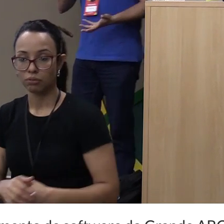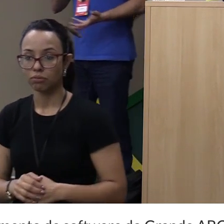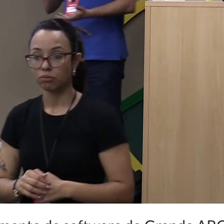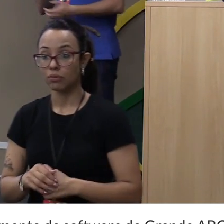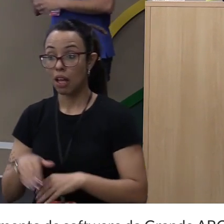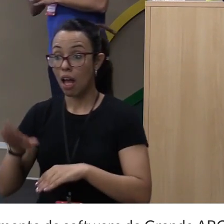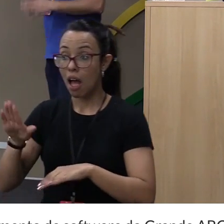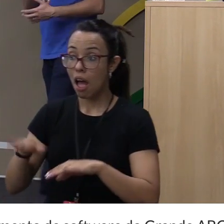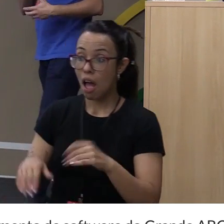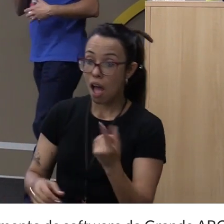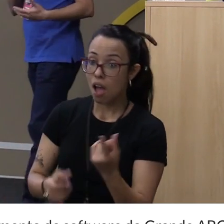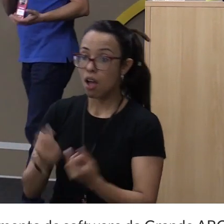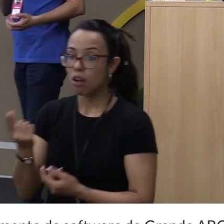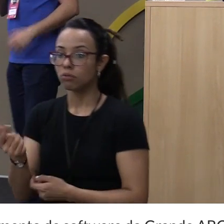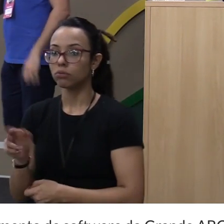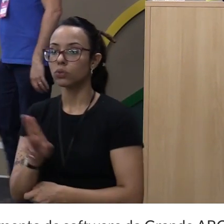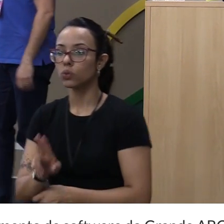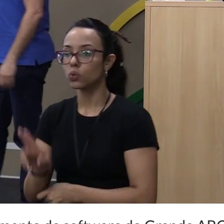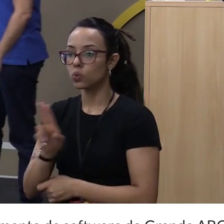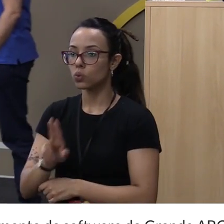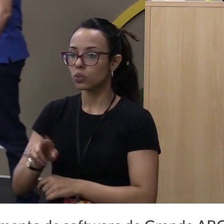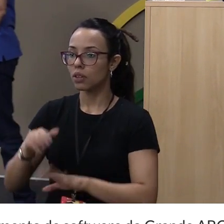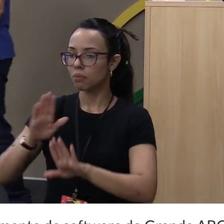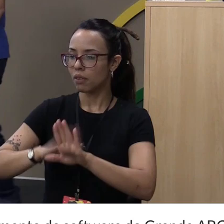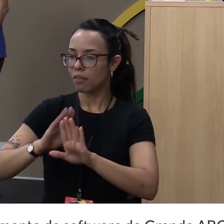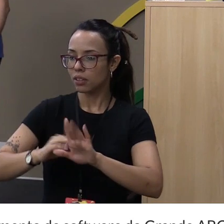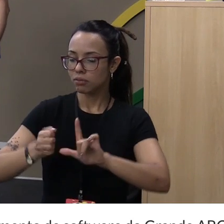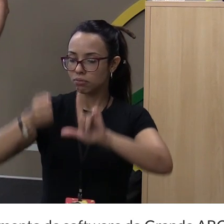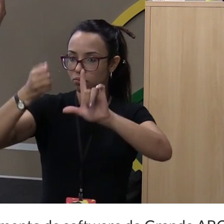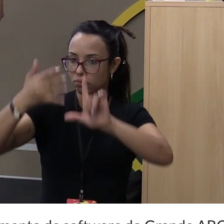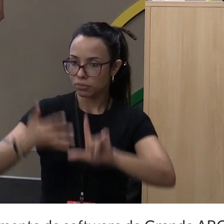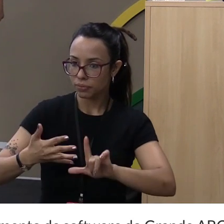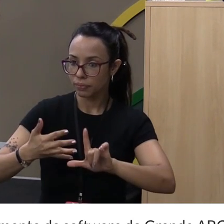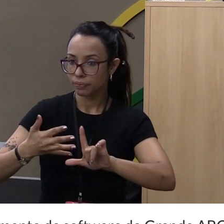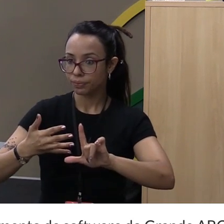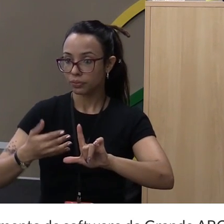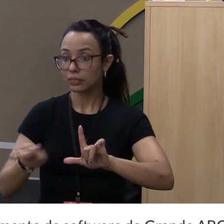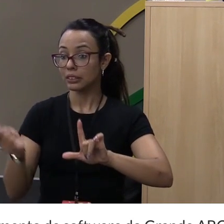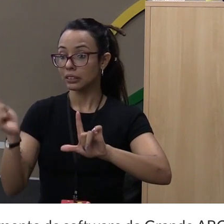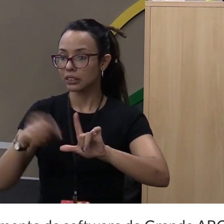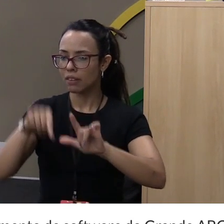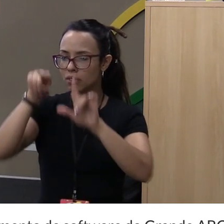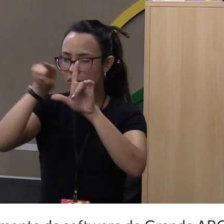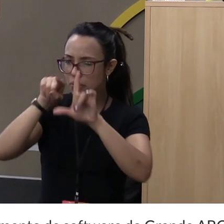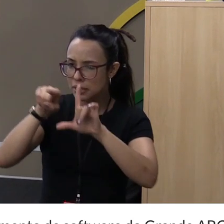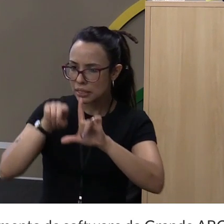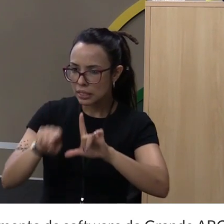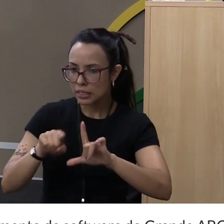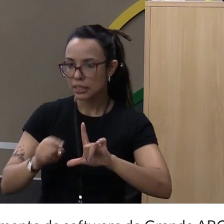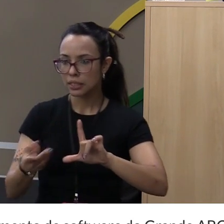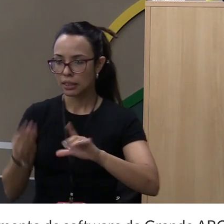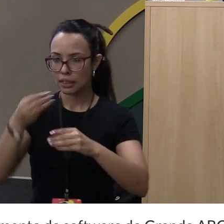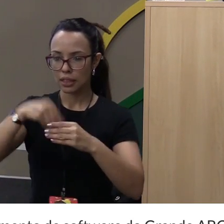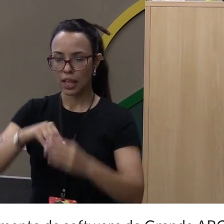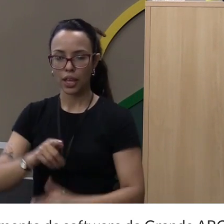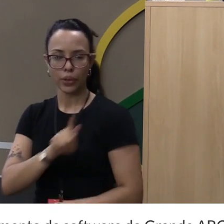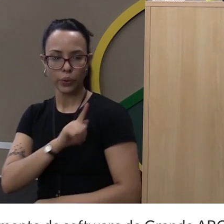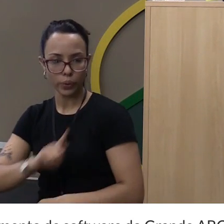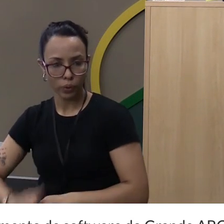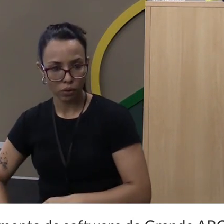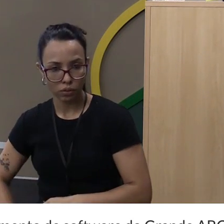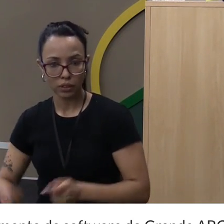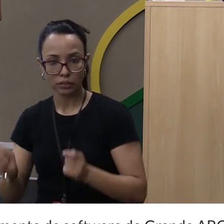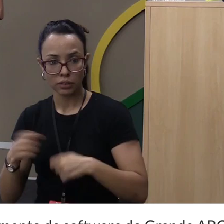Alguns casos de uso para você fazer as páginas de dados. Você pode fazer pesquisas com dados governamentais. A gente tem um trabalho muito grande,